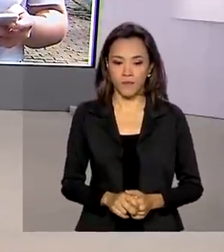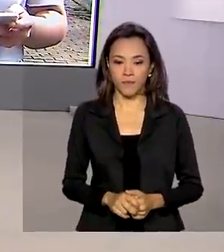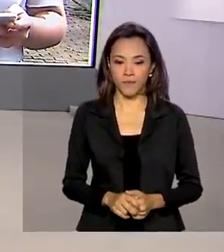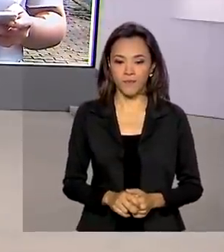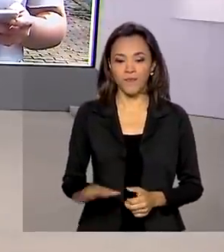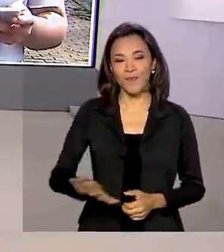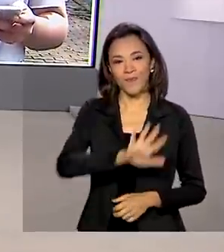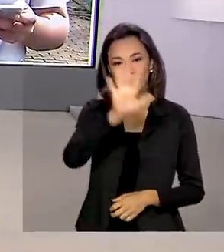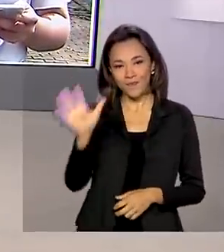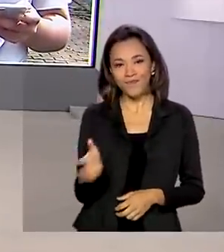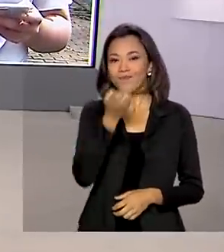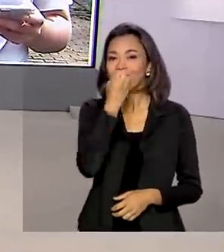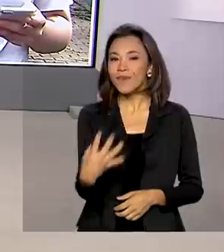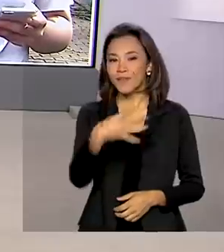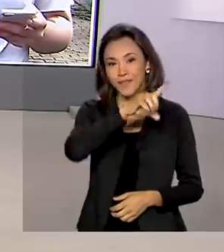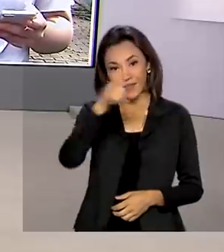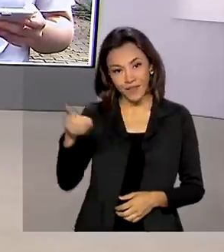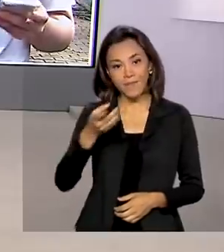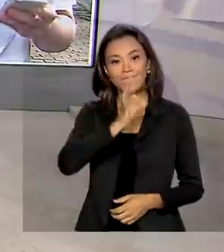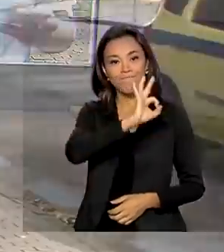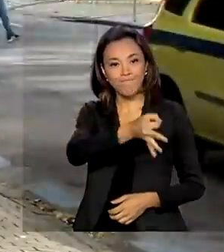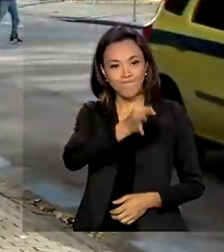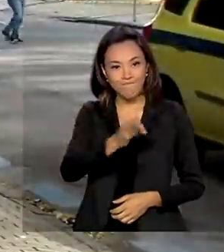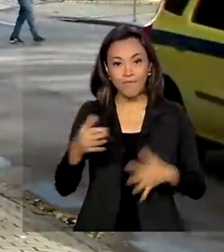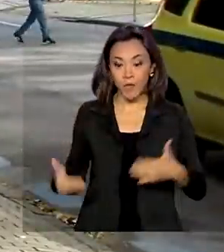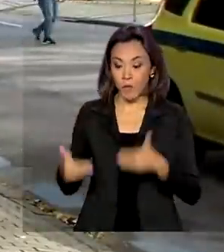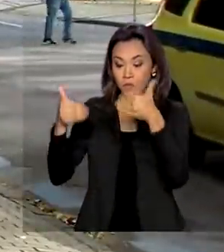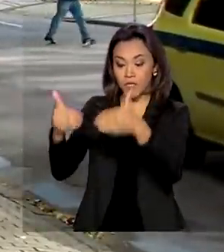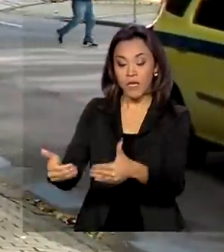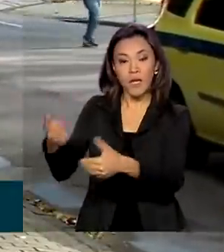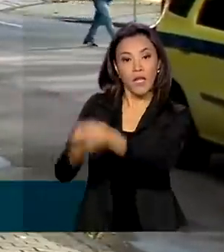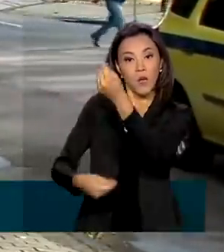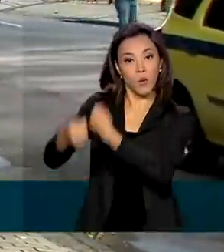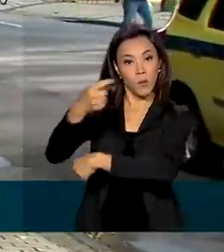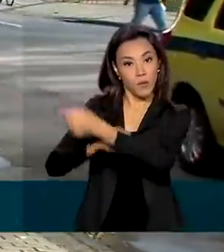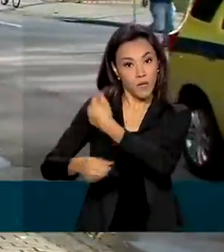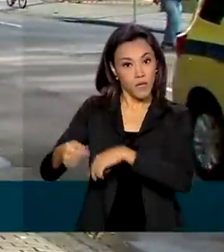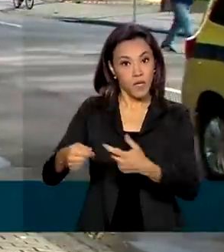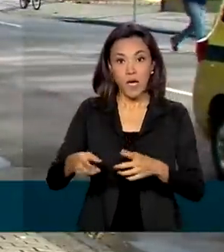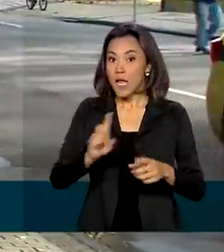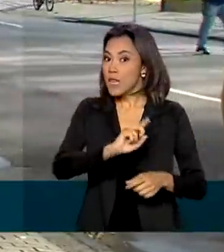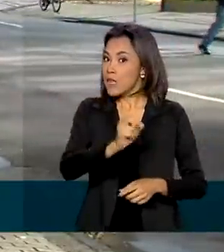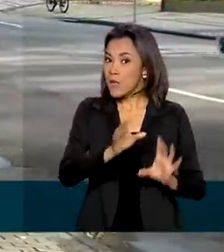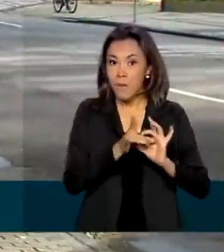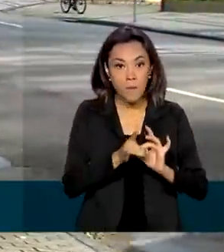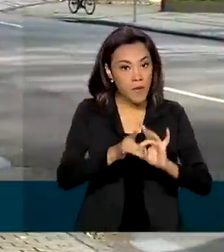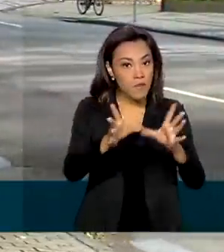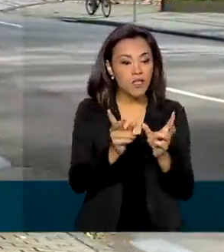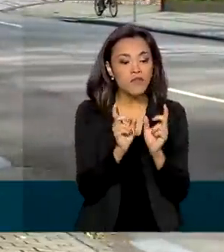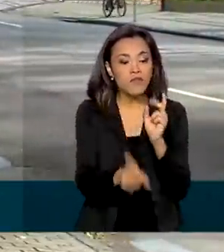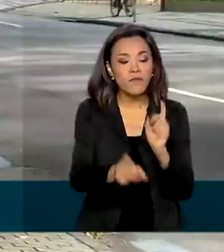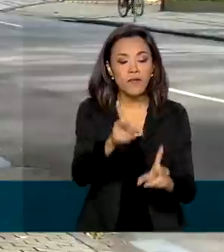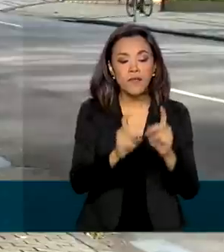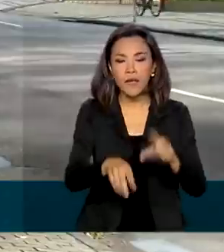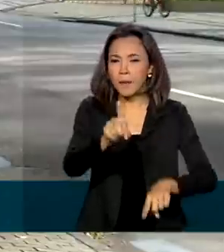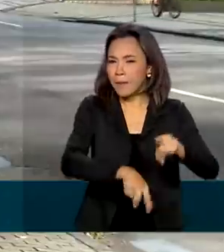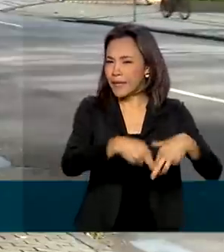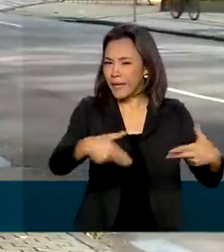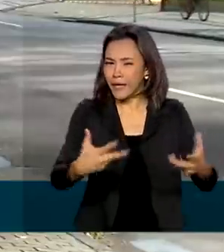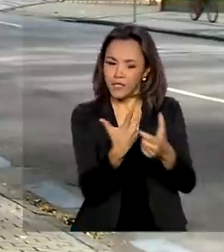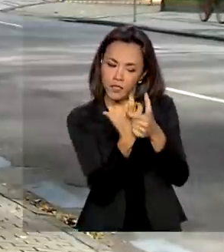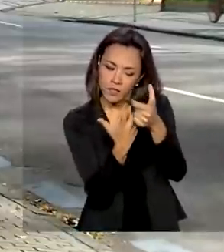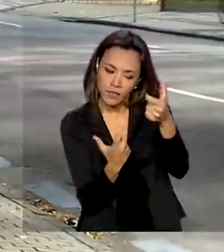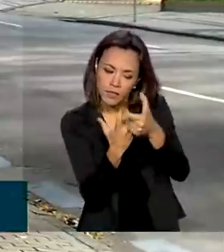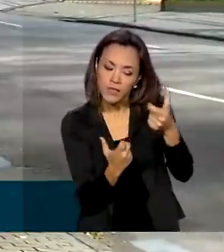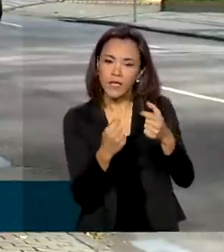Olá, Renata. Bom dia. Exatamente. O Ministério da Economia suspendeu a exportação de agulhas e seringas por causa